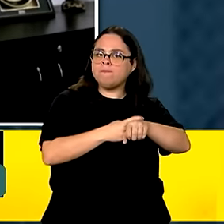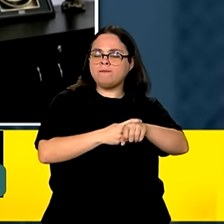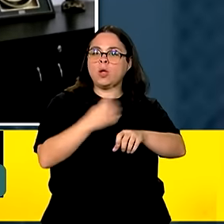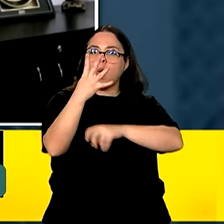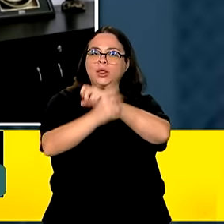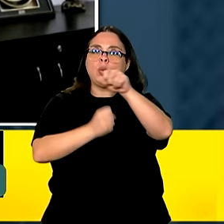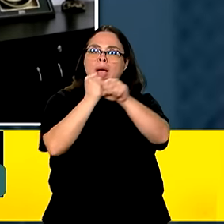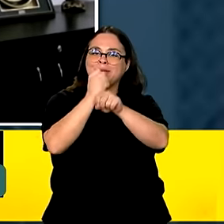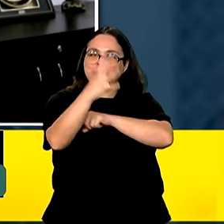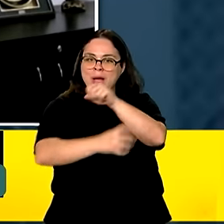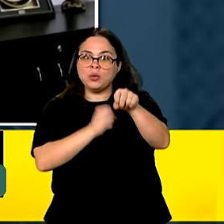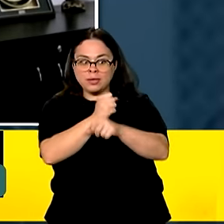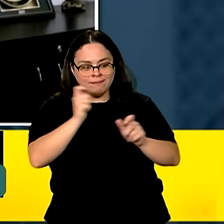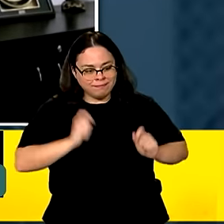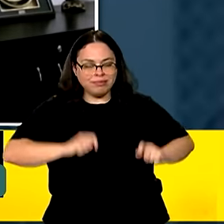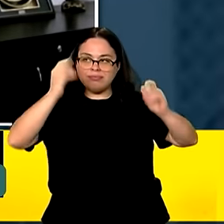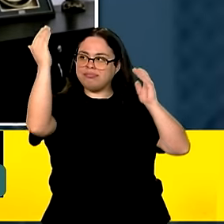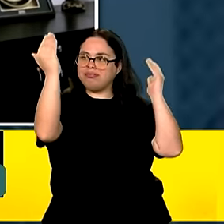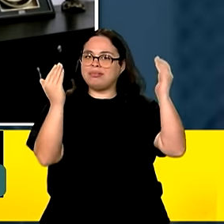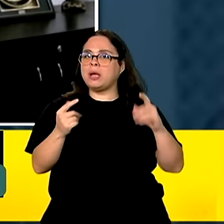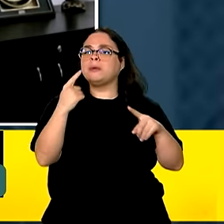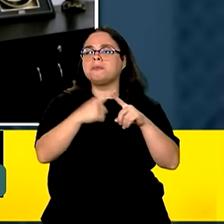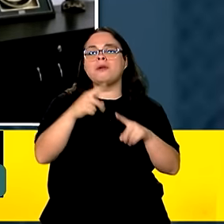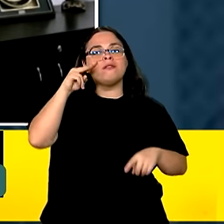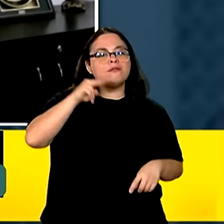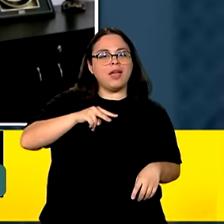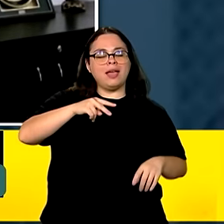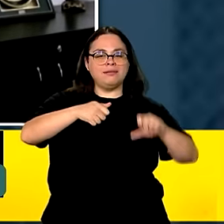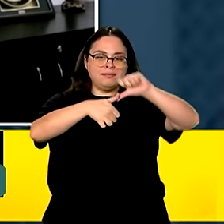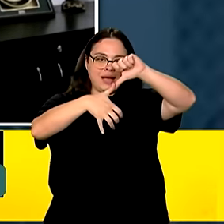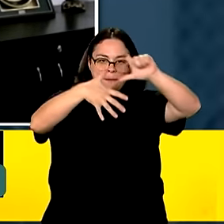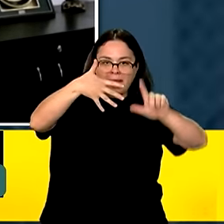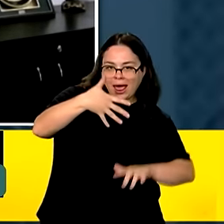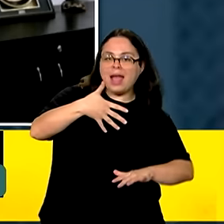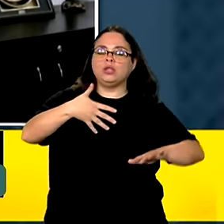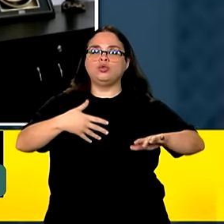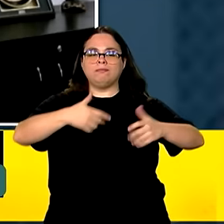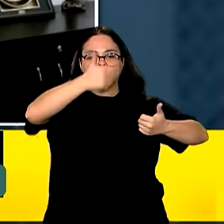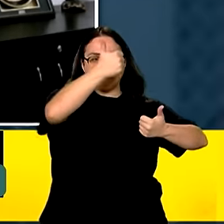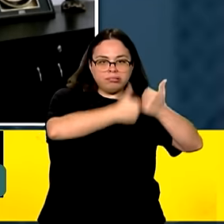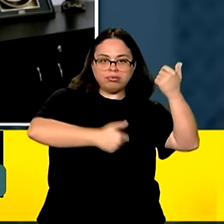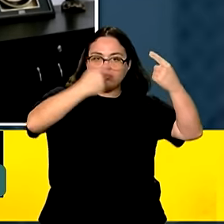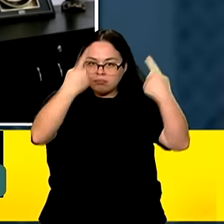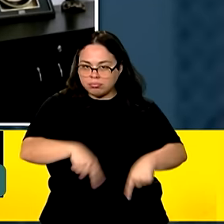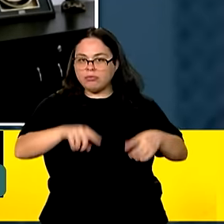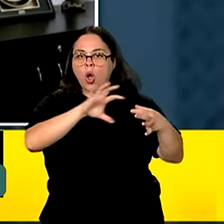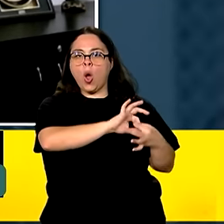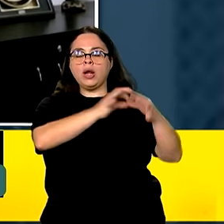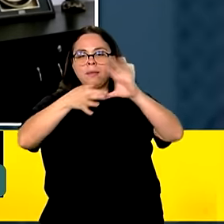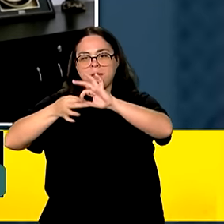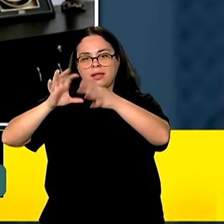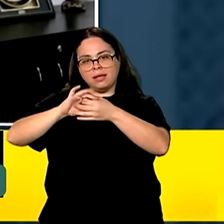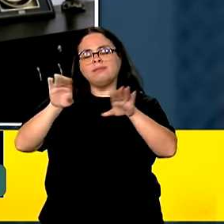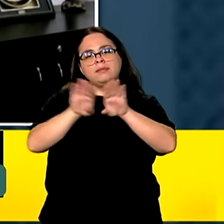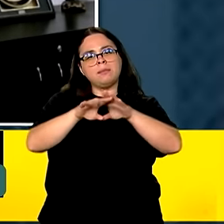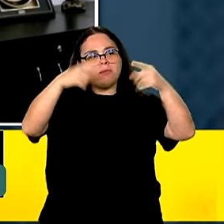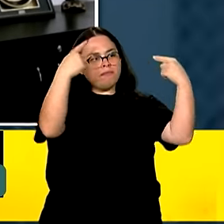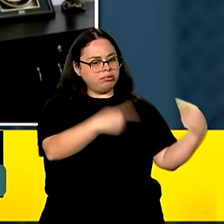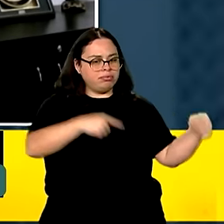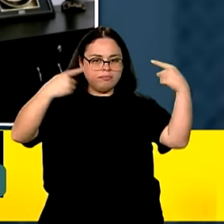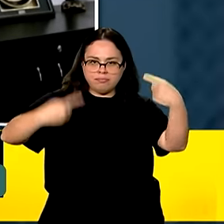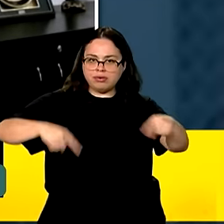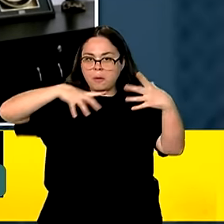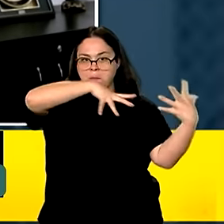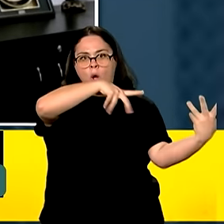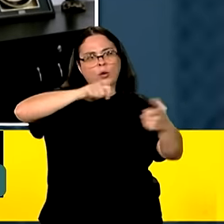4 anos. Basta que você analise os Jogos Pan-Americanos, as Olimpíadas e também as competições continentais e